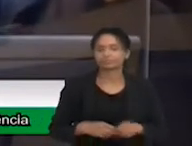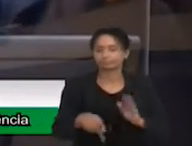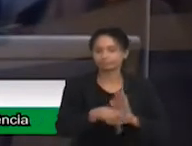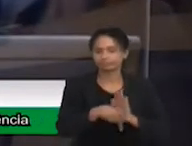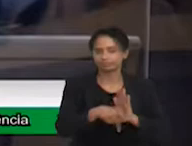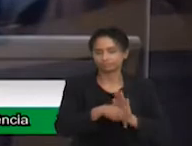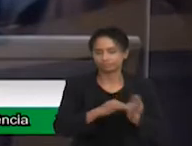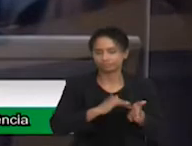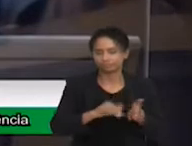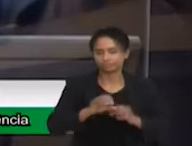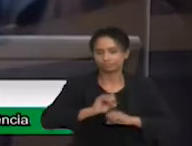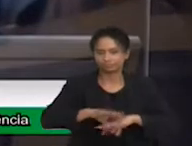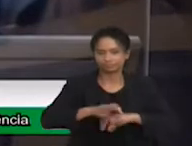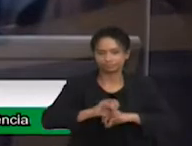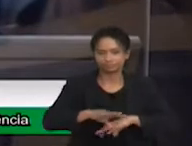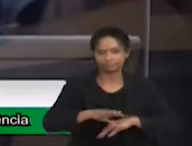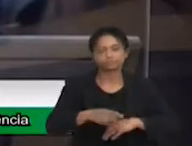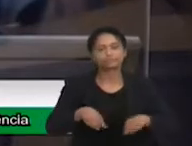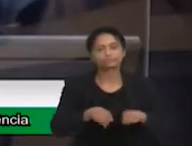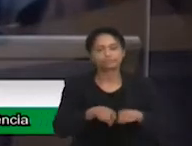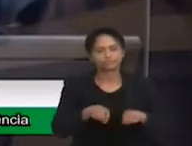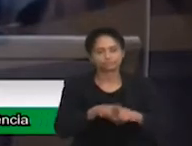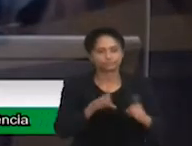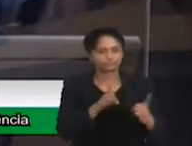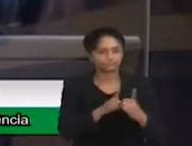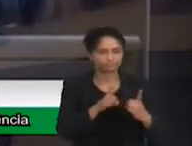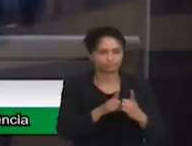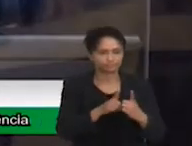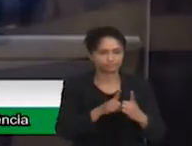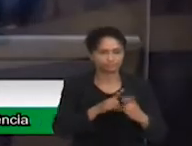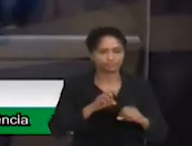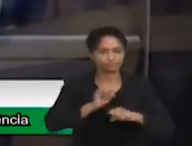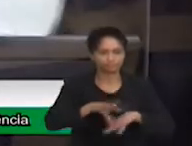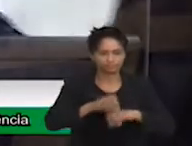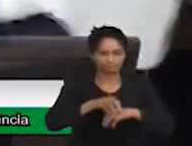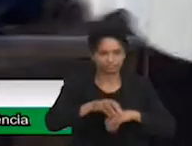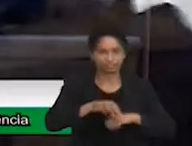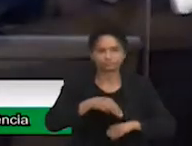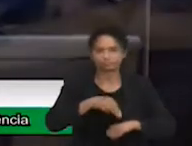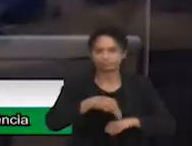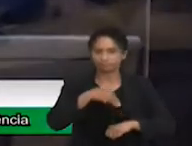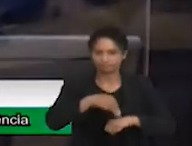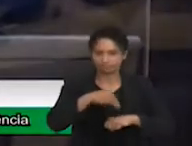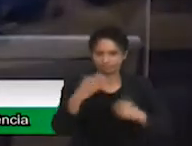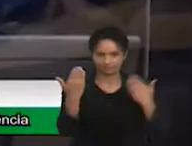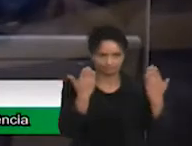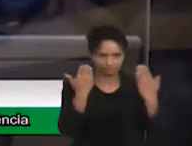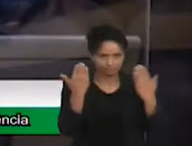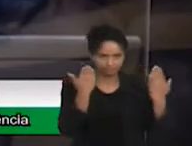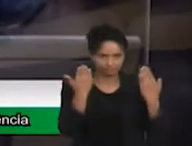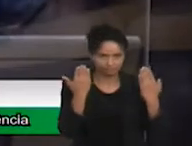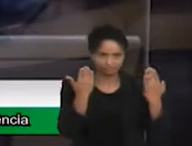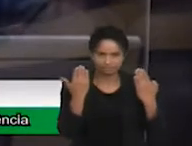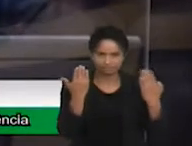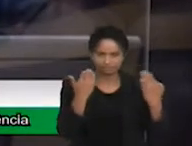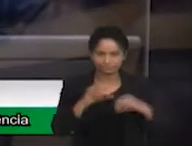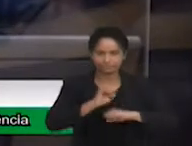atendimento educacional especializado e mestre em psicologia educacional.